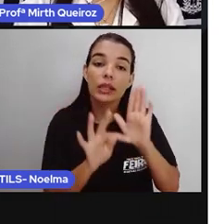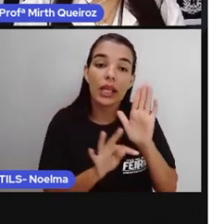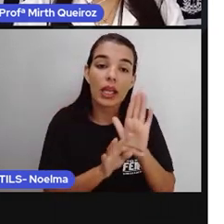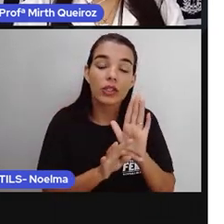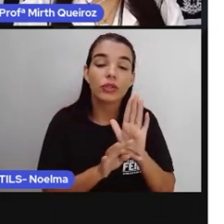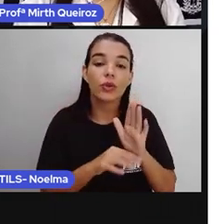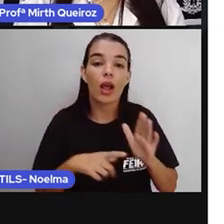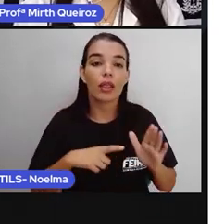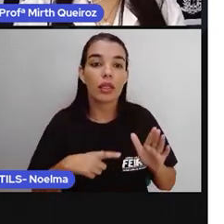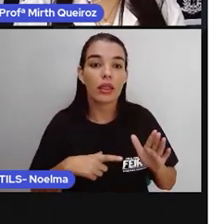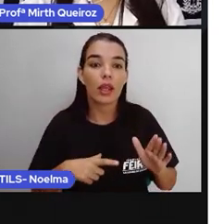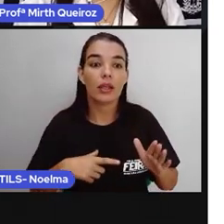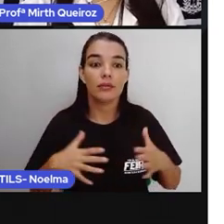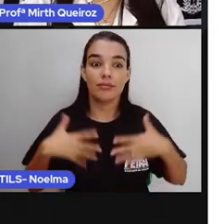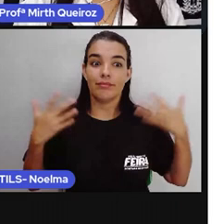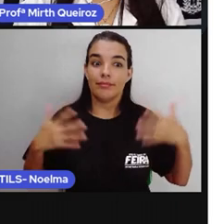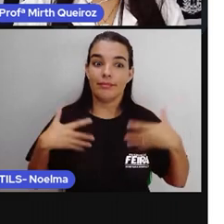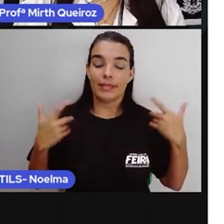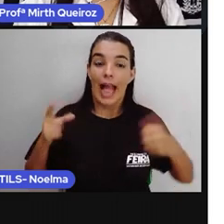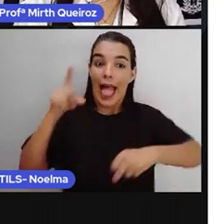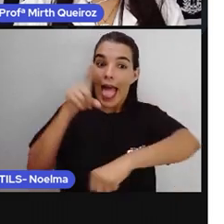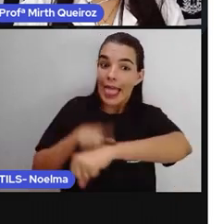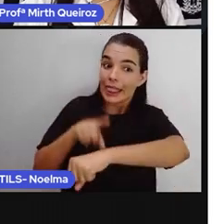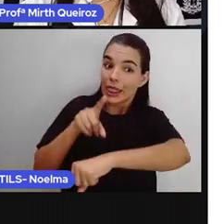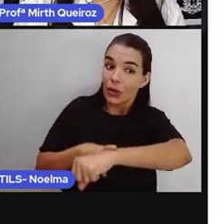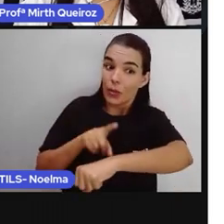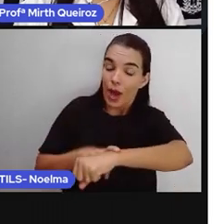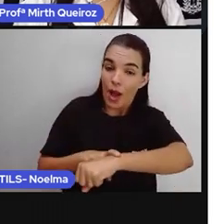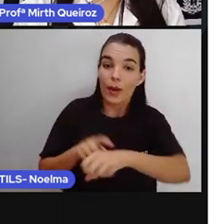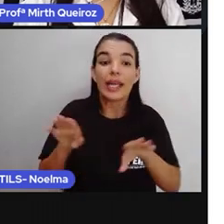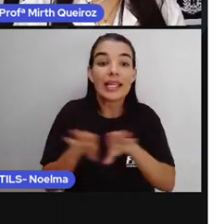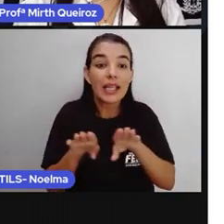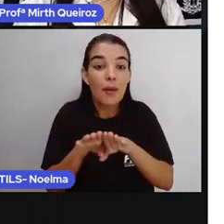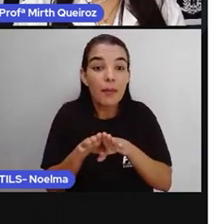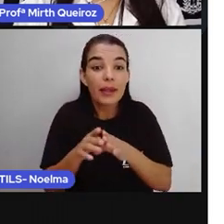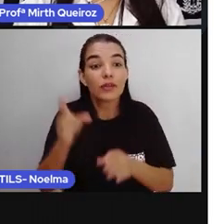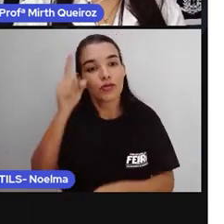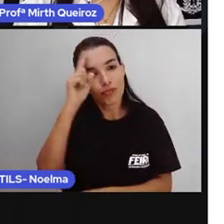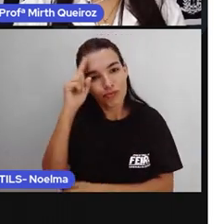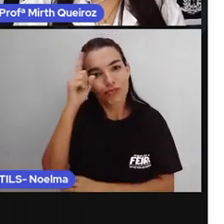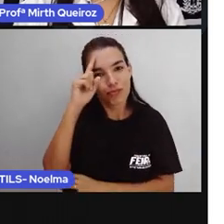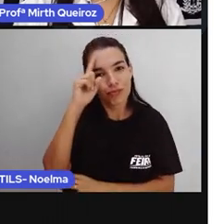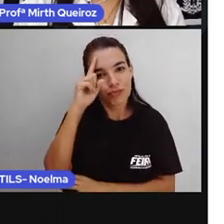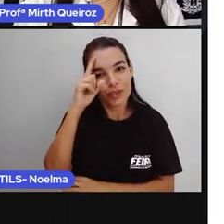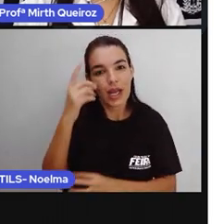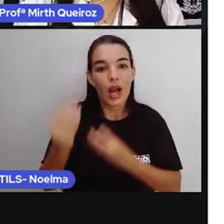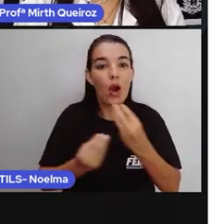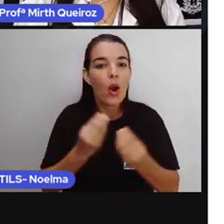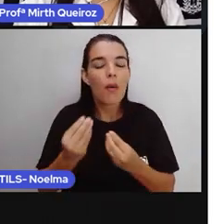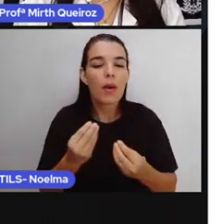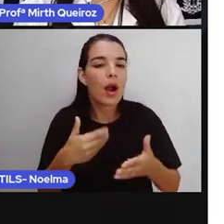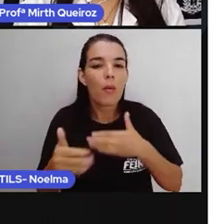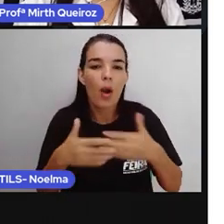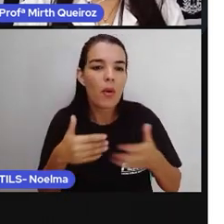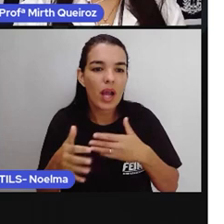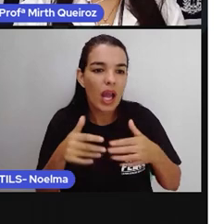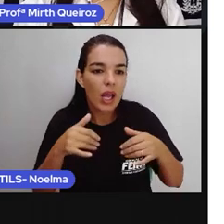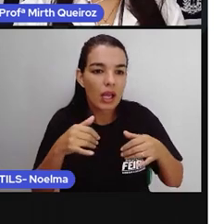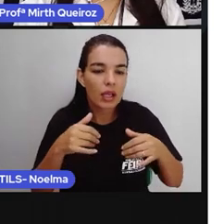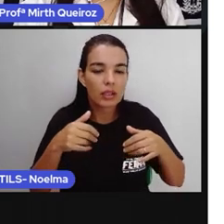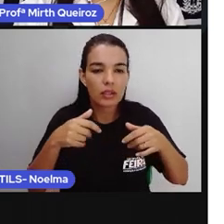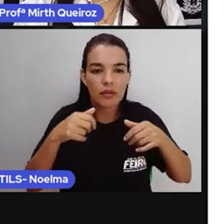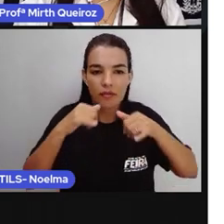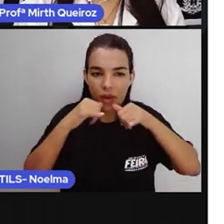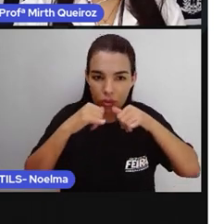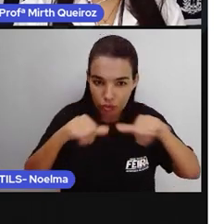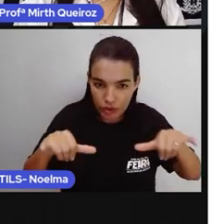são dinâmicos, atuais e periódicos. E como não é qualquer fato que vira notícia, ele deve